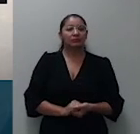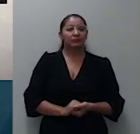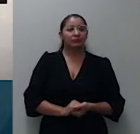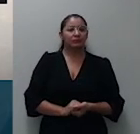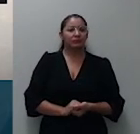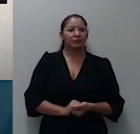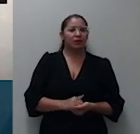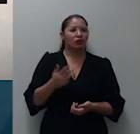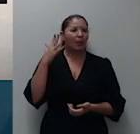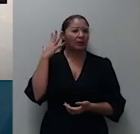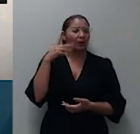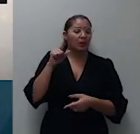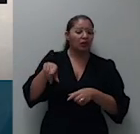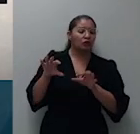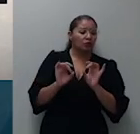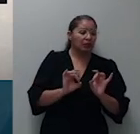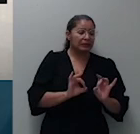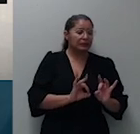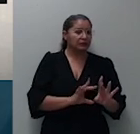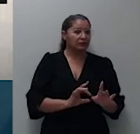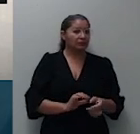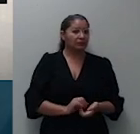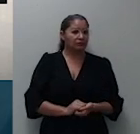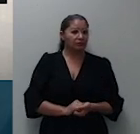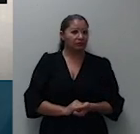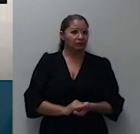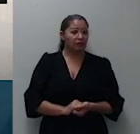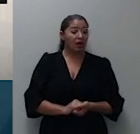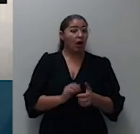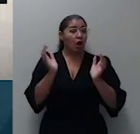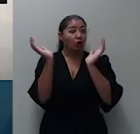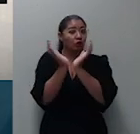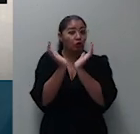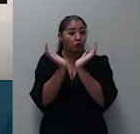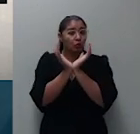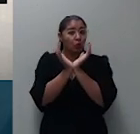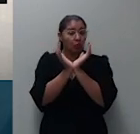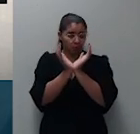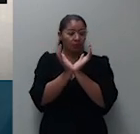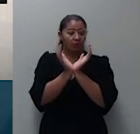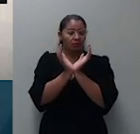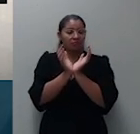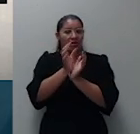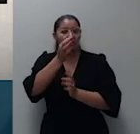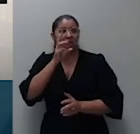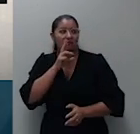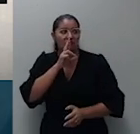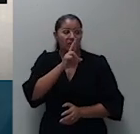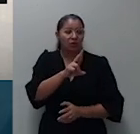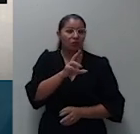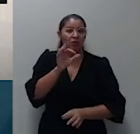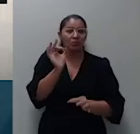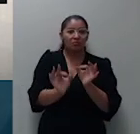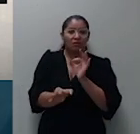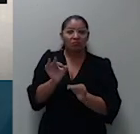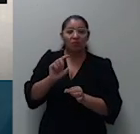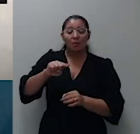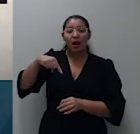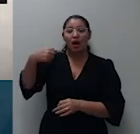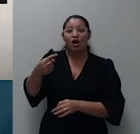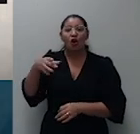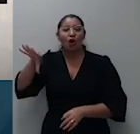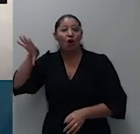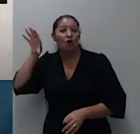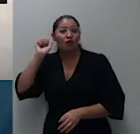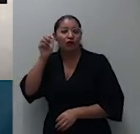suspensão do julgamento a turma decidiu por unanimidade converter o julgamento em diligência para ouvir a associação autora